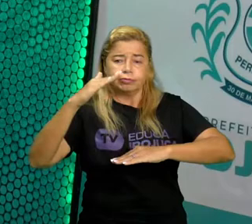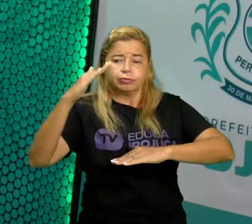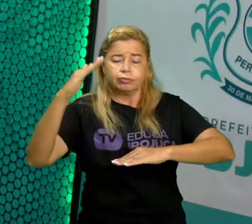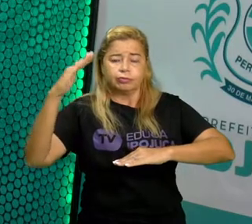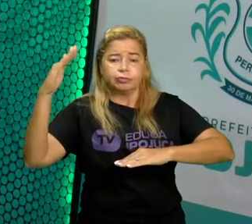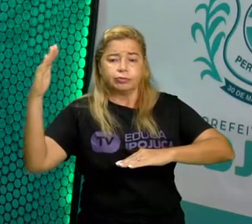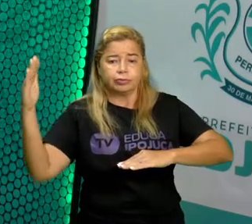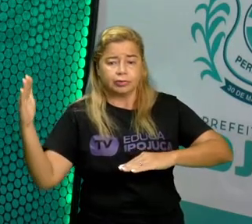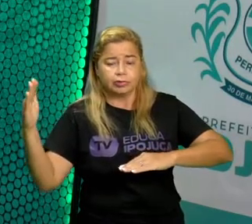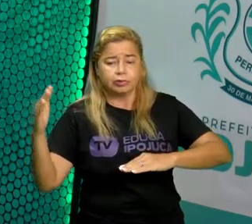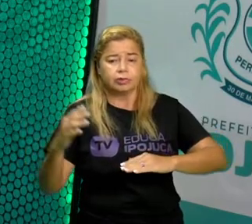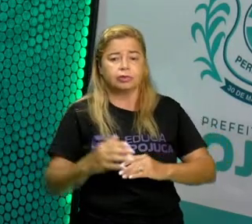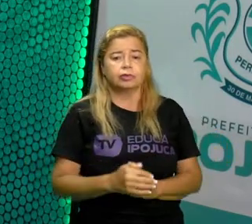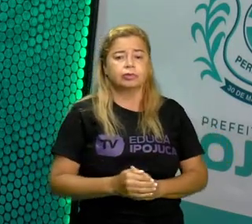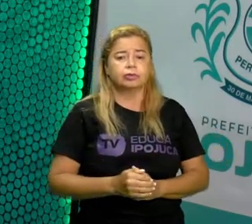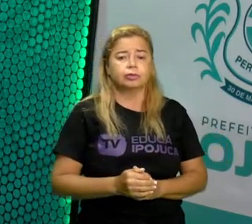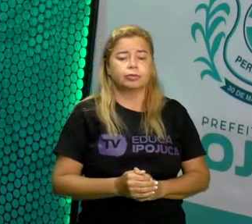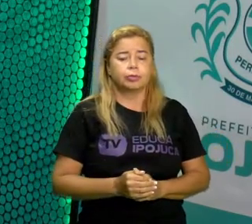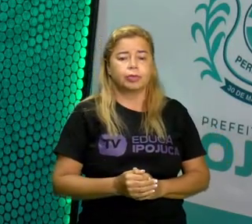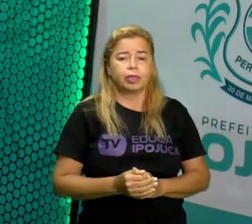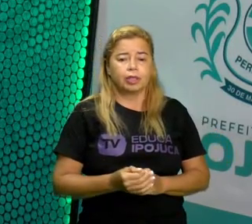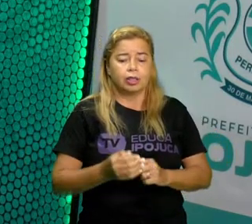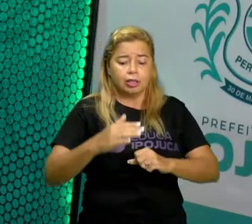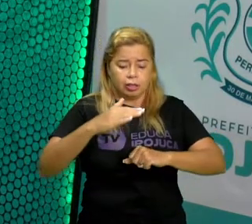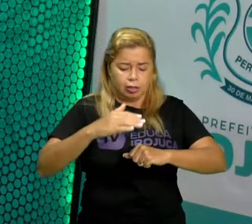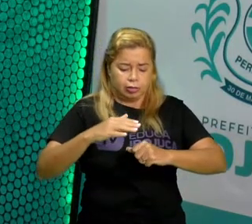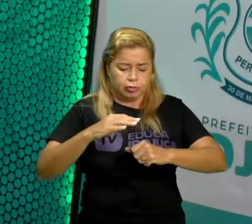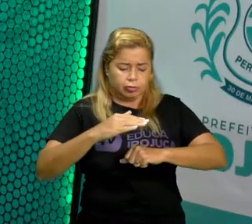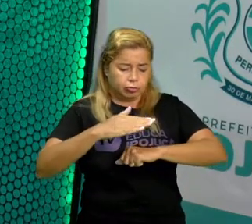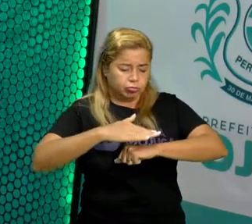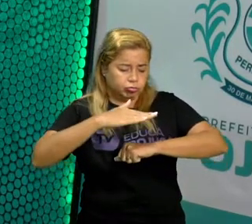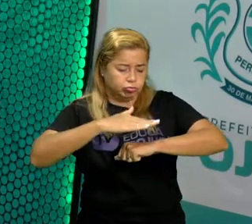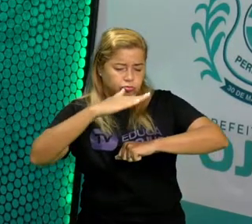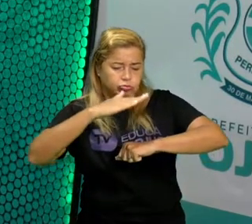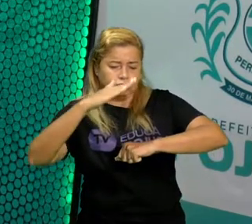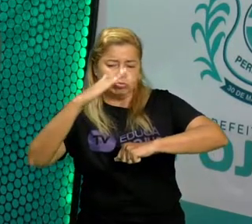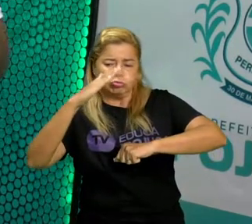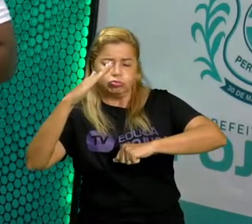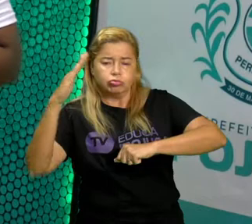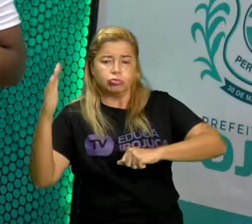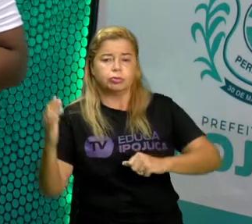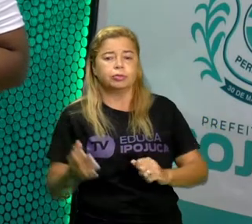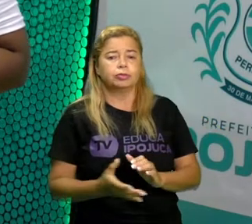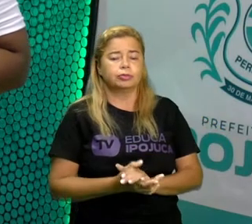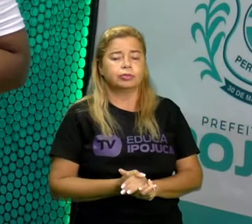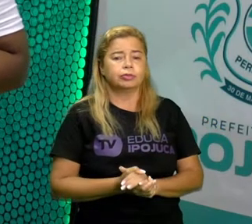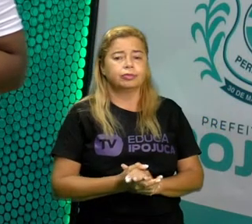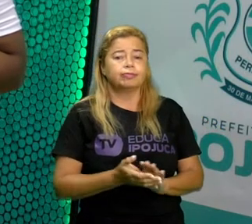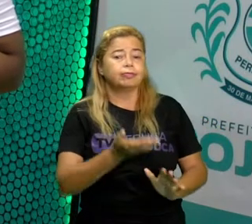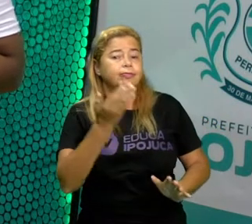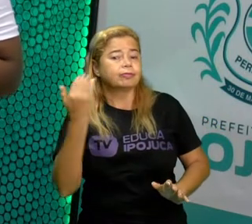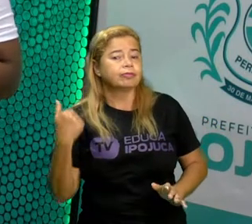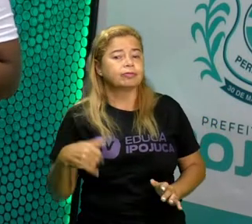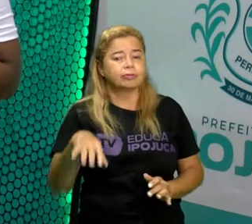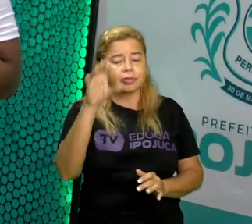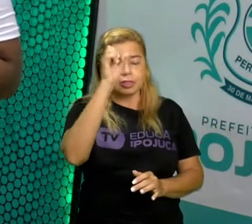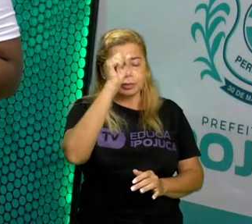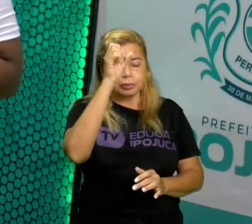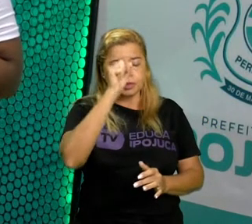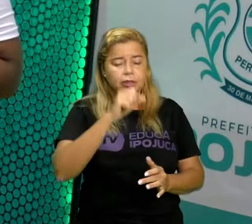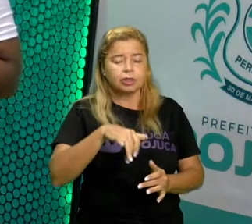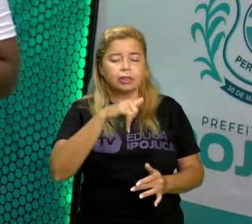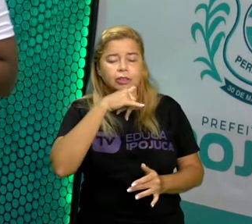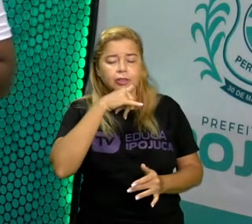de valor. Vão aumentando de valores. Ok? Então vamos mais. Mais um